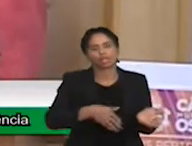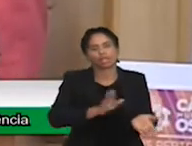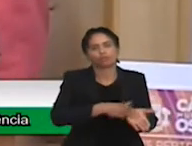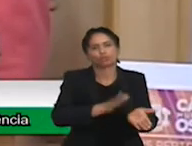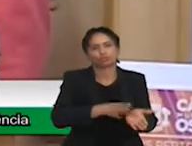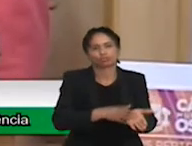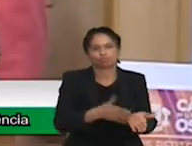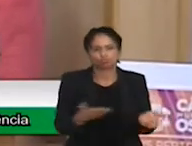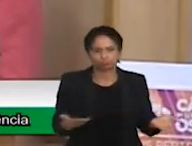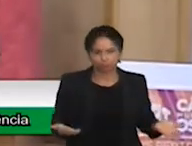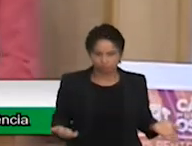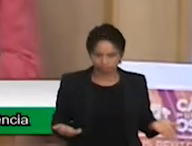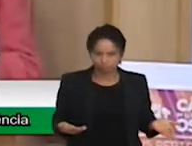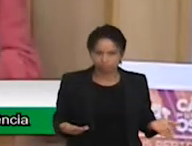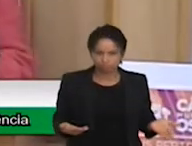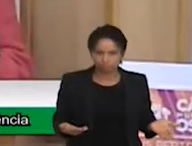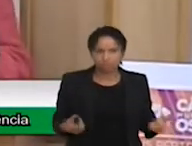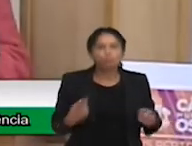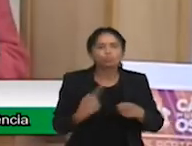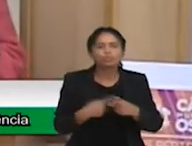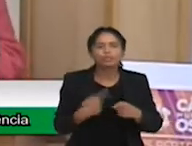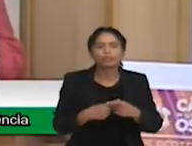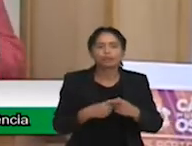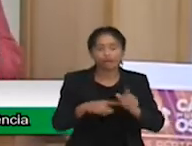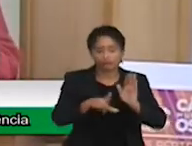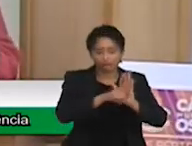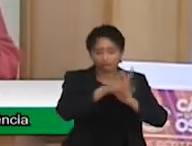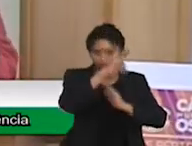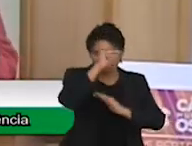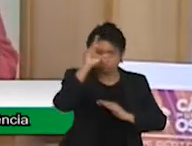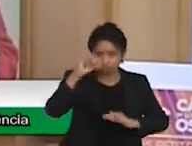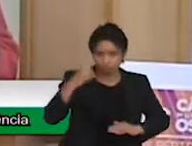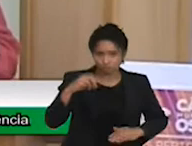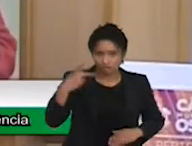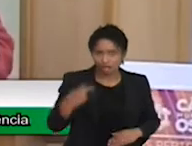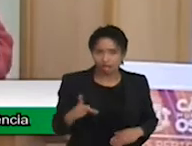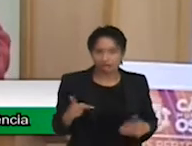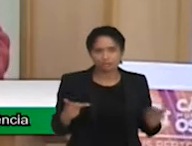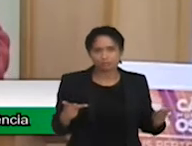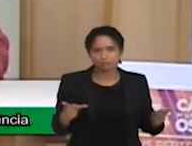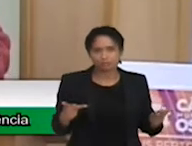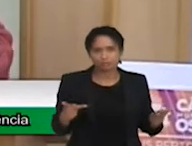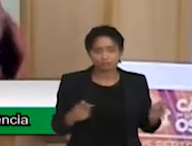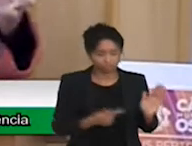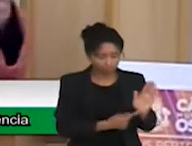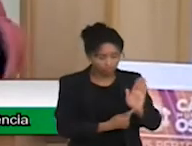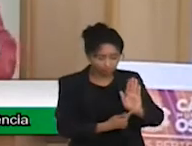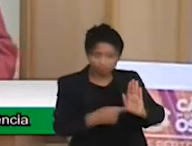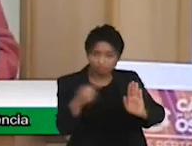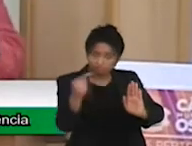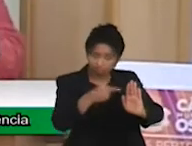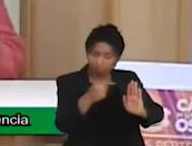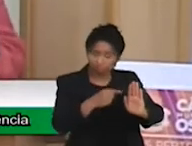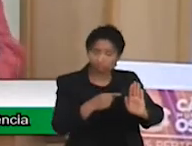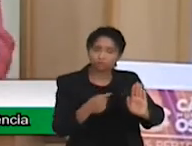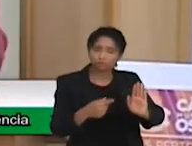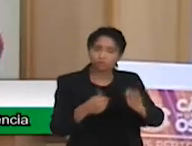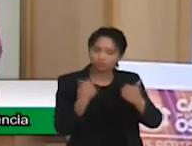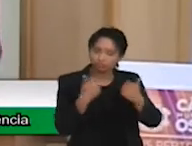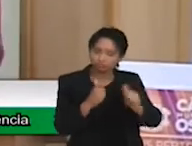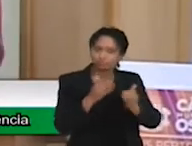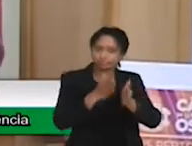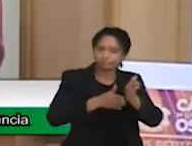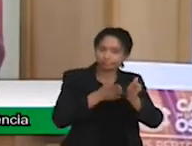É um desconhecimento. A nossa lei orgânica do município de Osasco, ela garante transporte gratuito a todo.